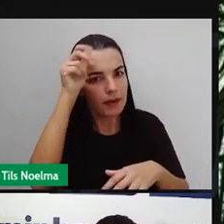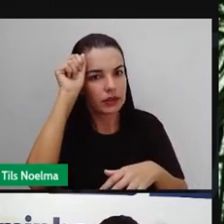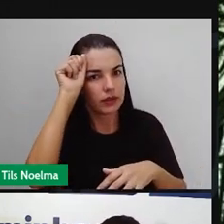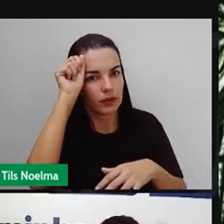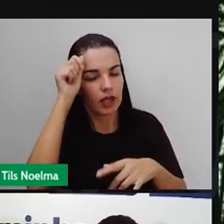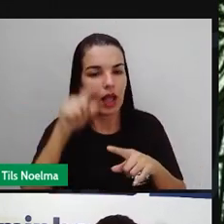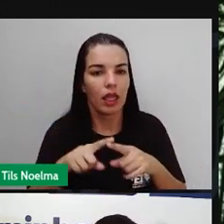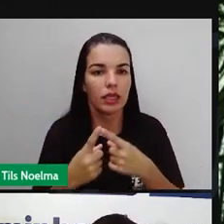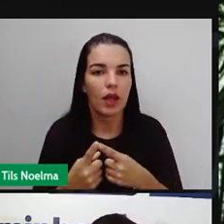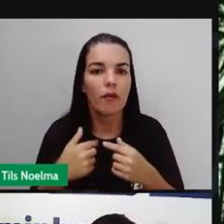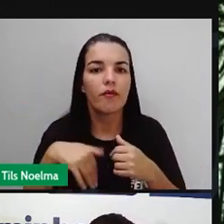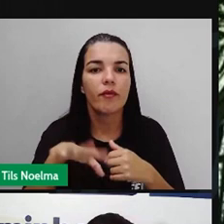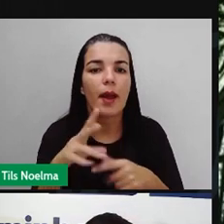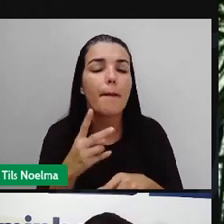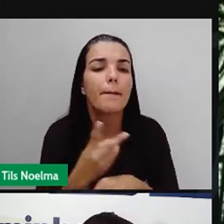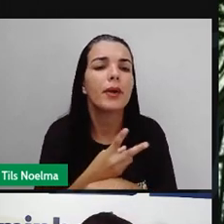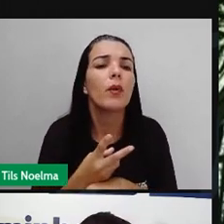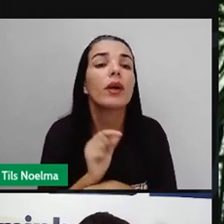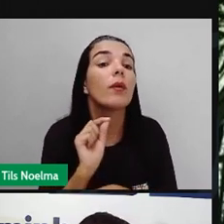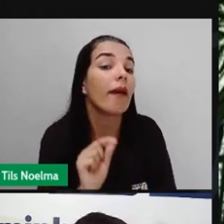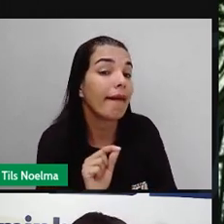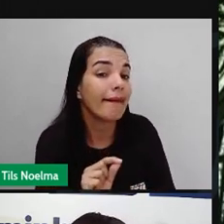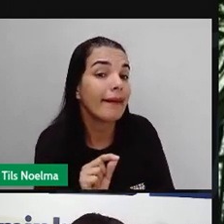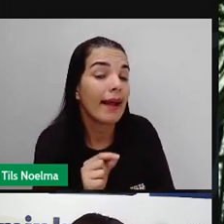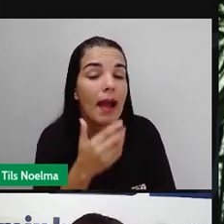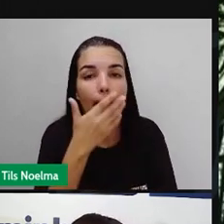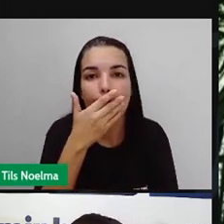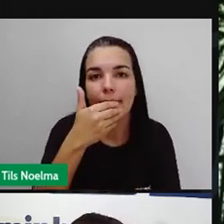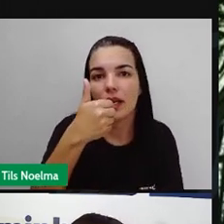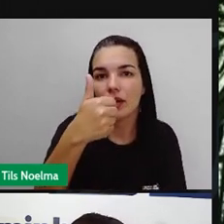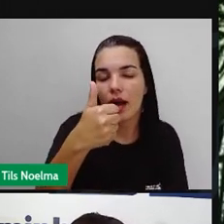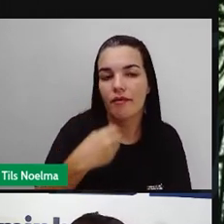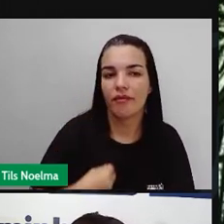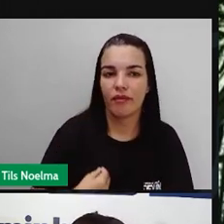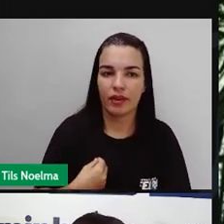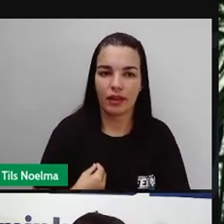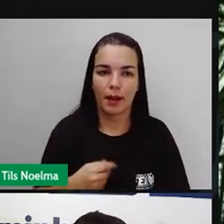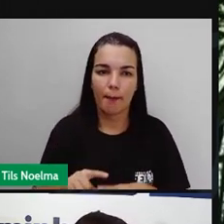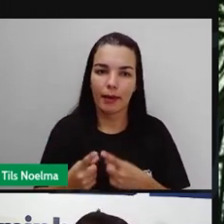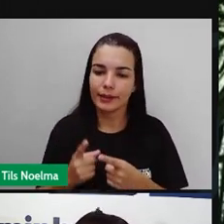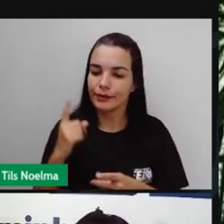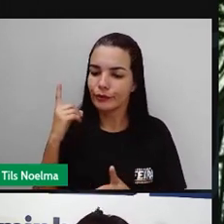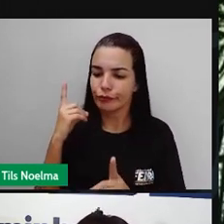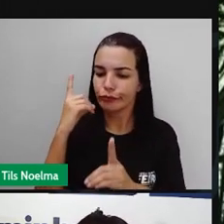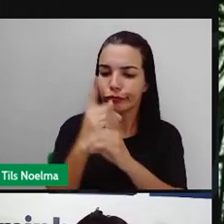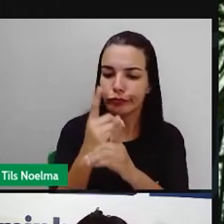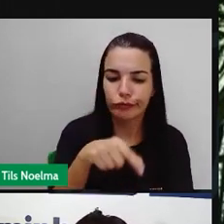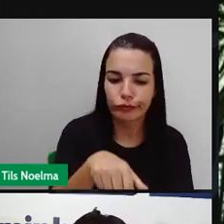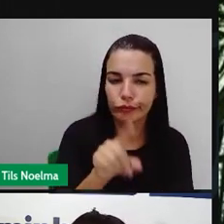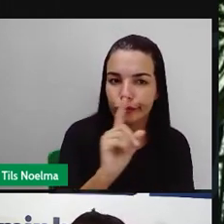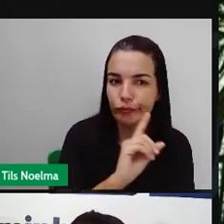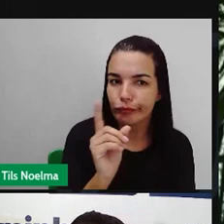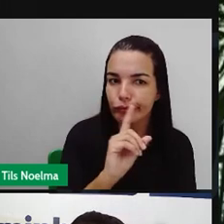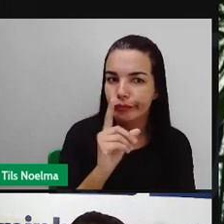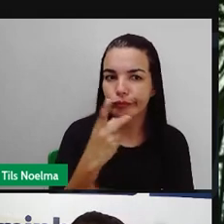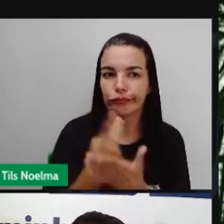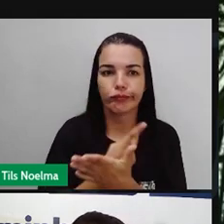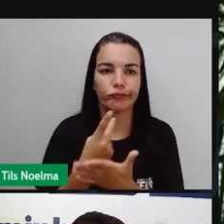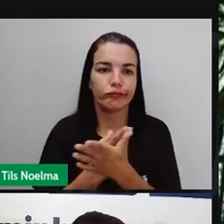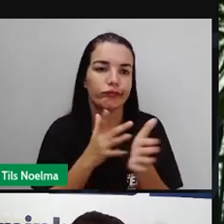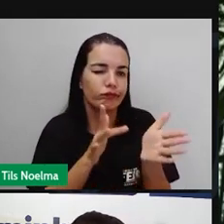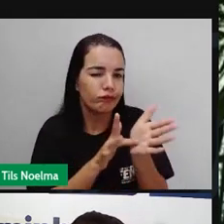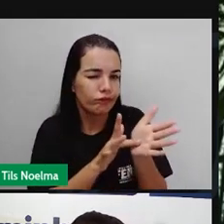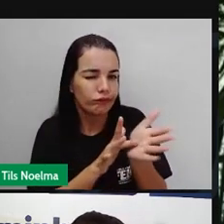elas vão à procura de melhores condições de vida e não é isso que elas encontram por lá, né? Então, as condições são